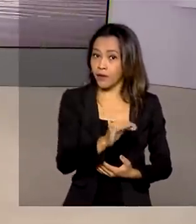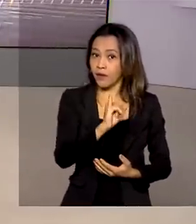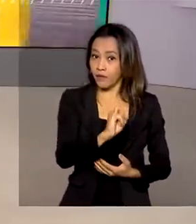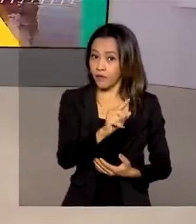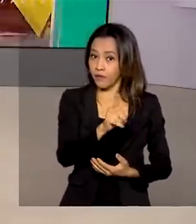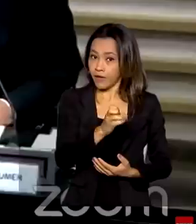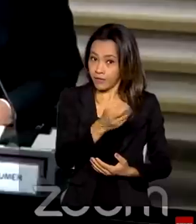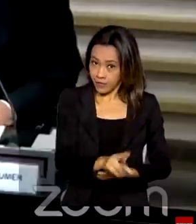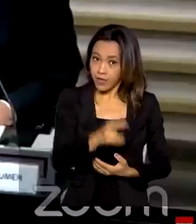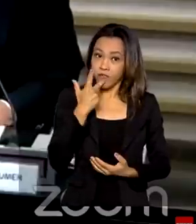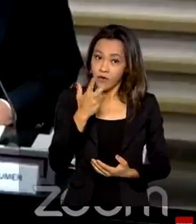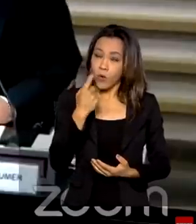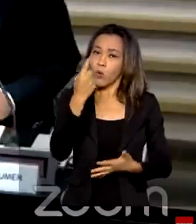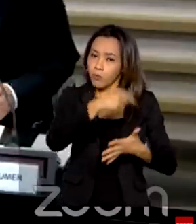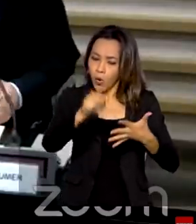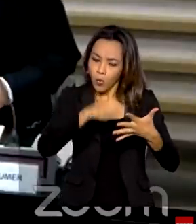pandemia.